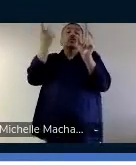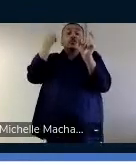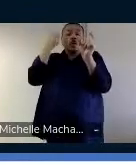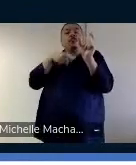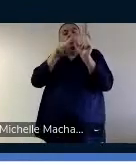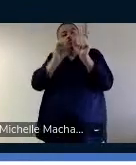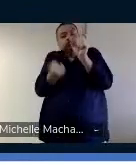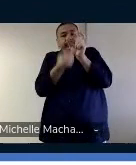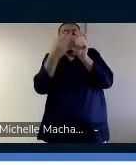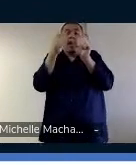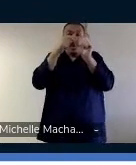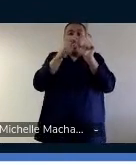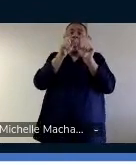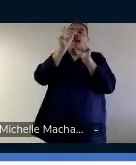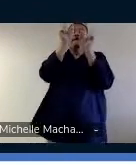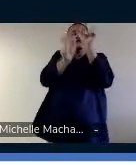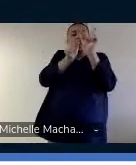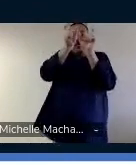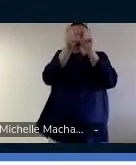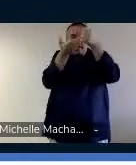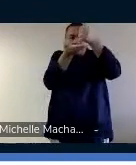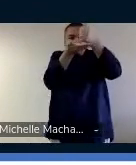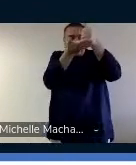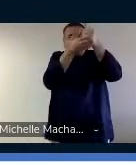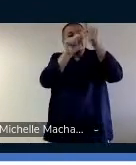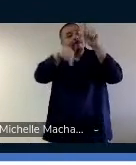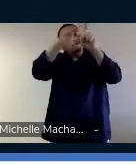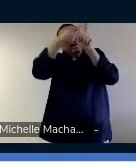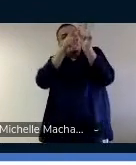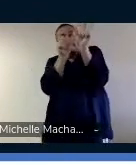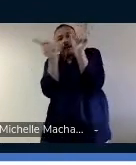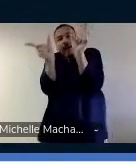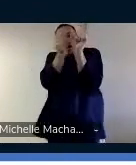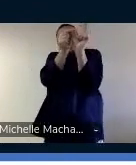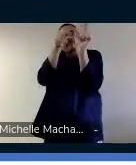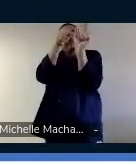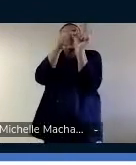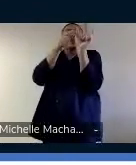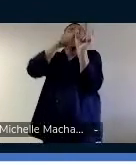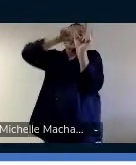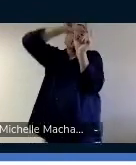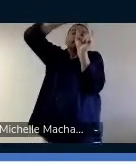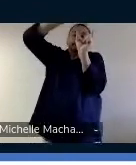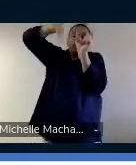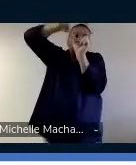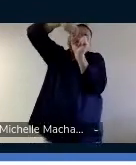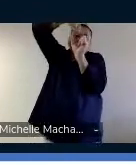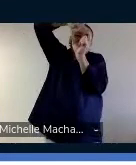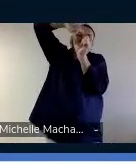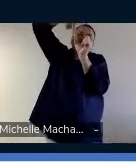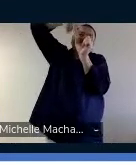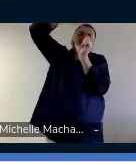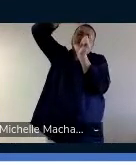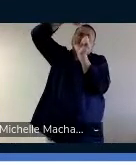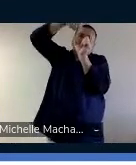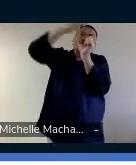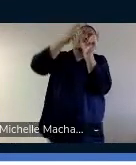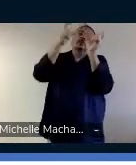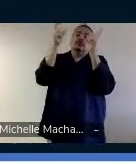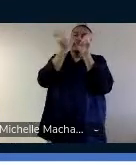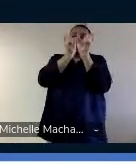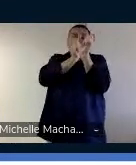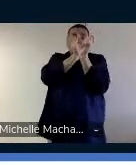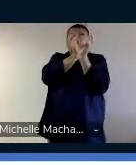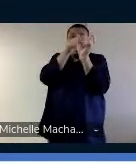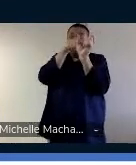morfemas base ou por morfemas base mais um afixo, que alteram o significado da palavra. Então, a consciência morfológica é uma